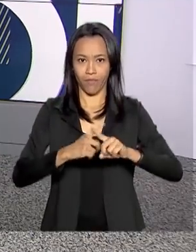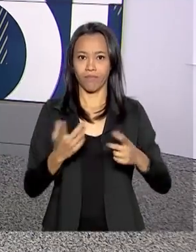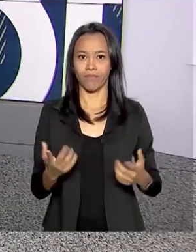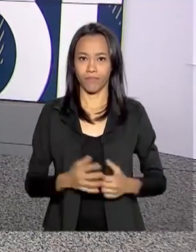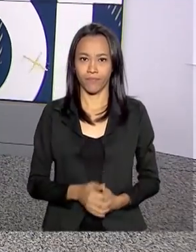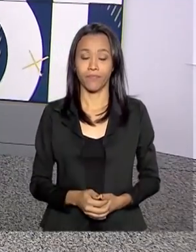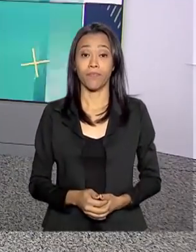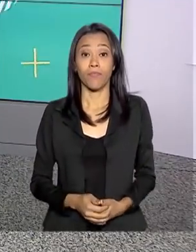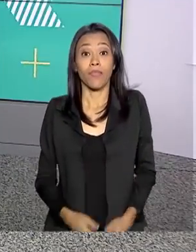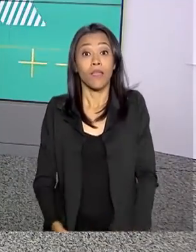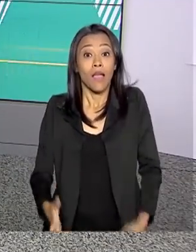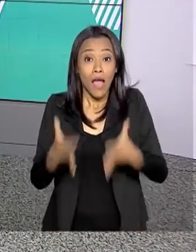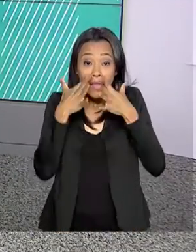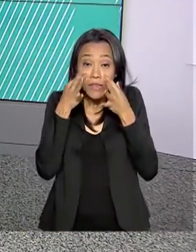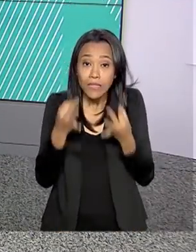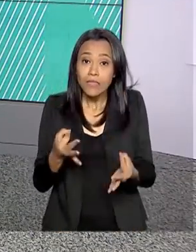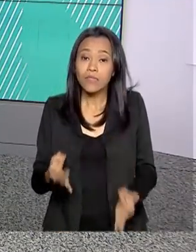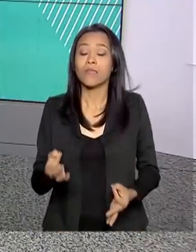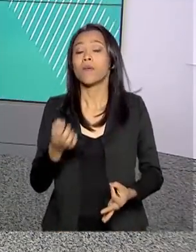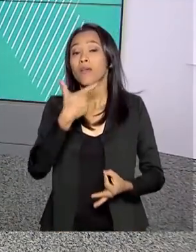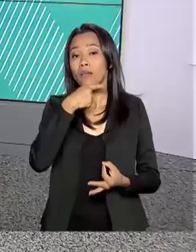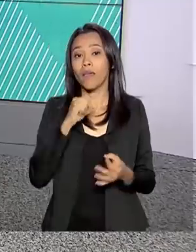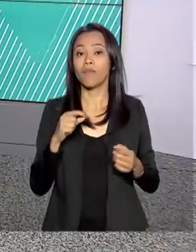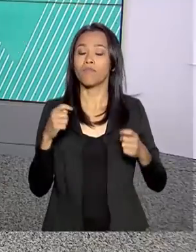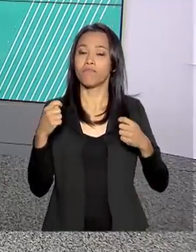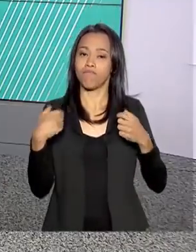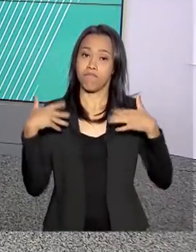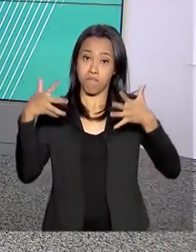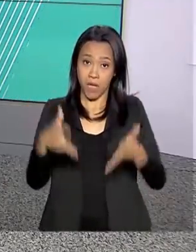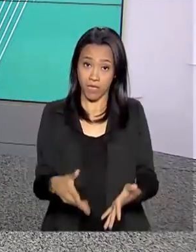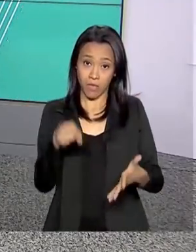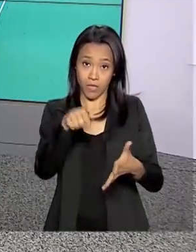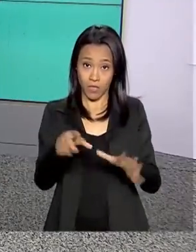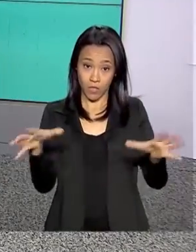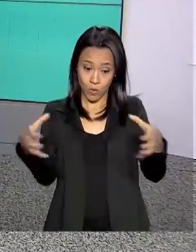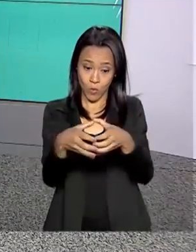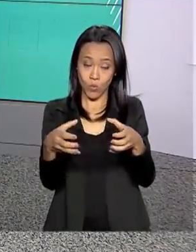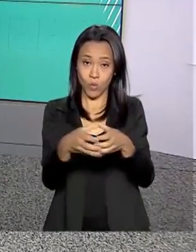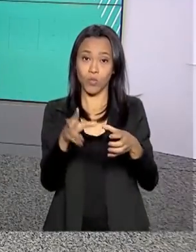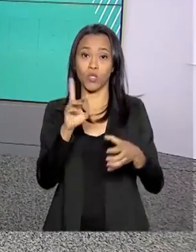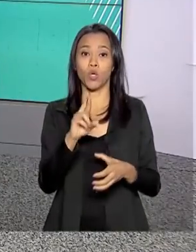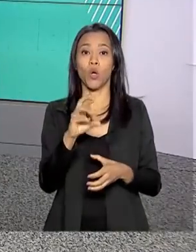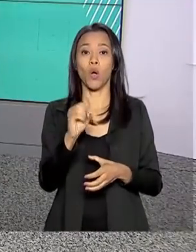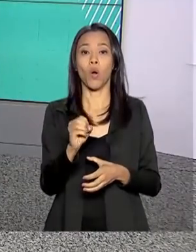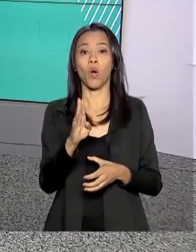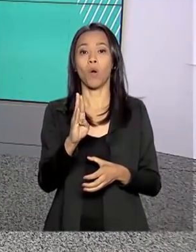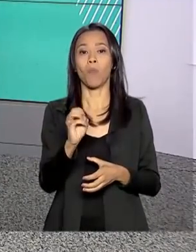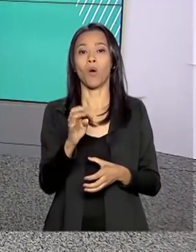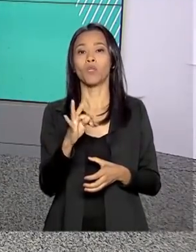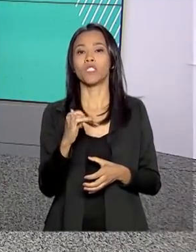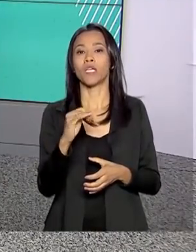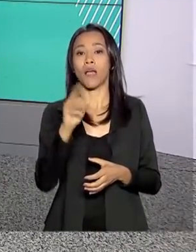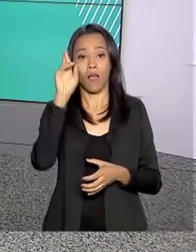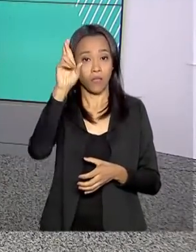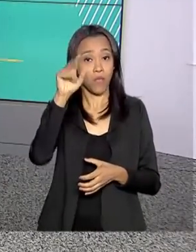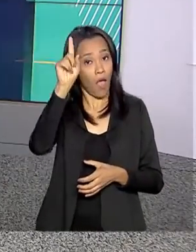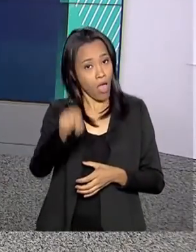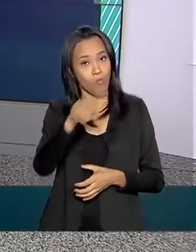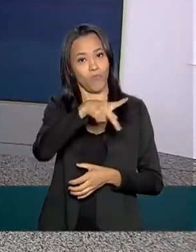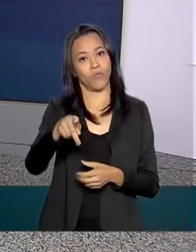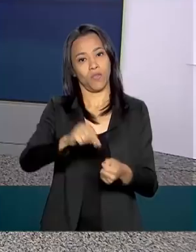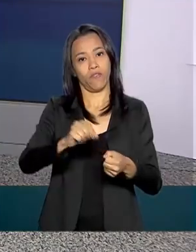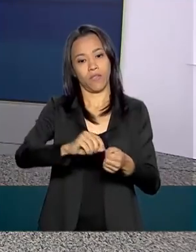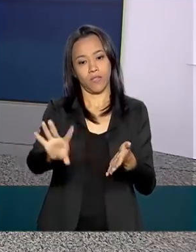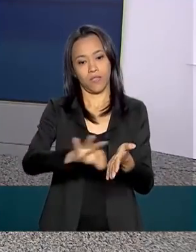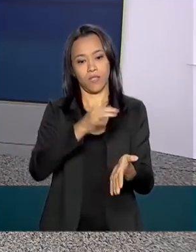E atenção, Quem deve fazer a inscrição na Olimpíada Brasileira de Robótica é o professor. As informações estão no site